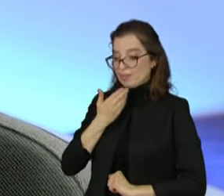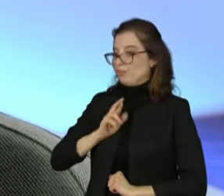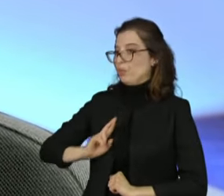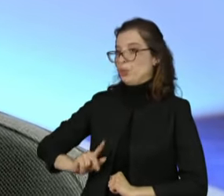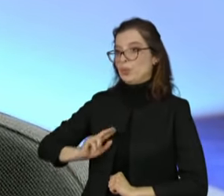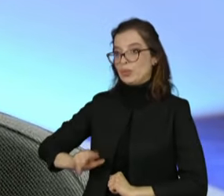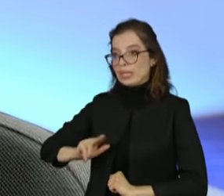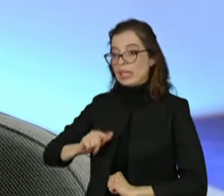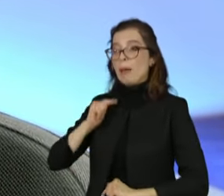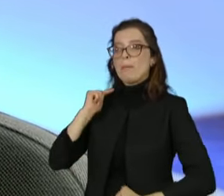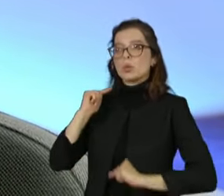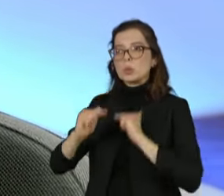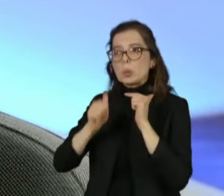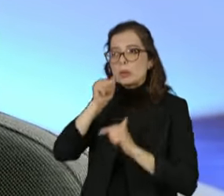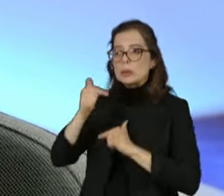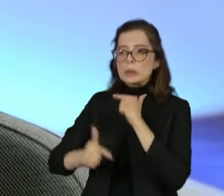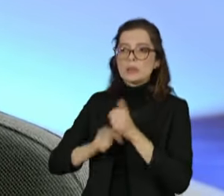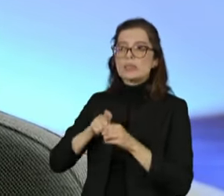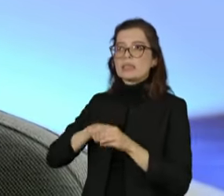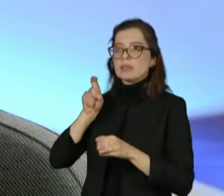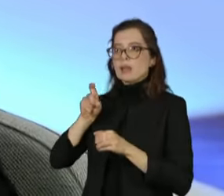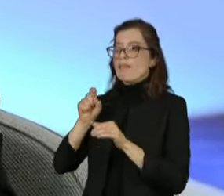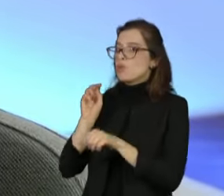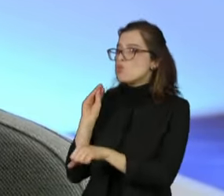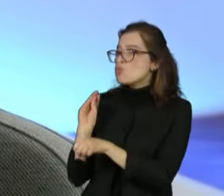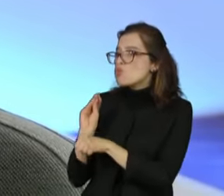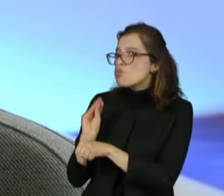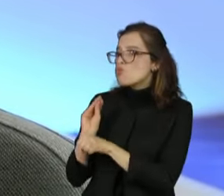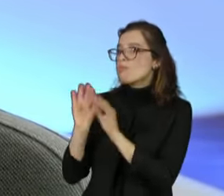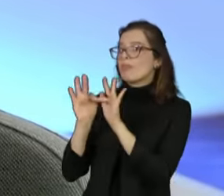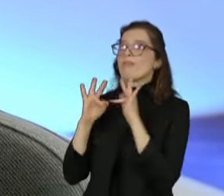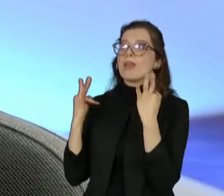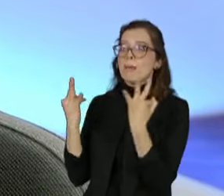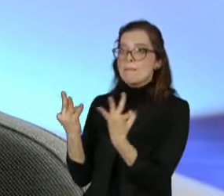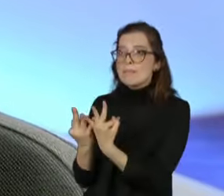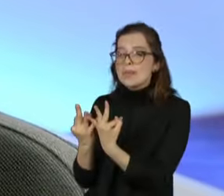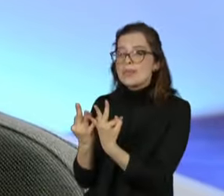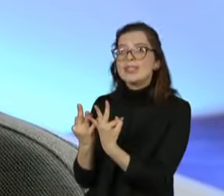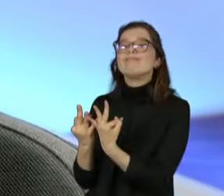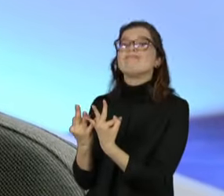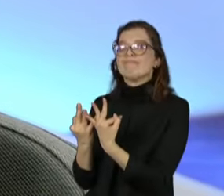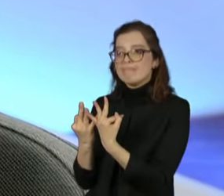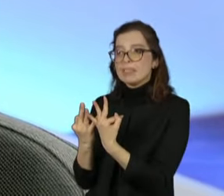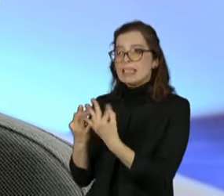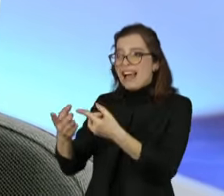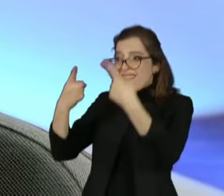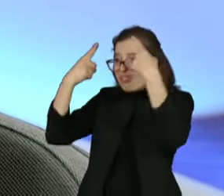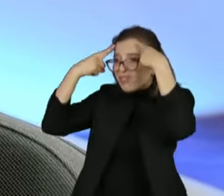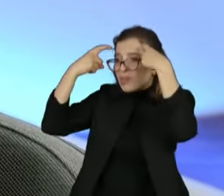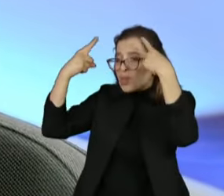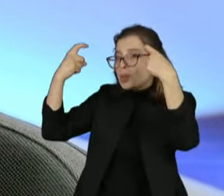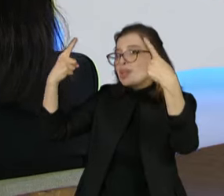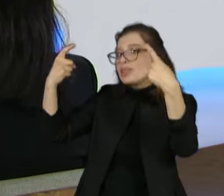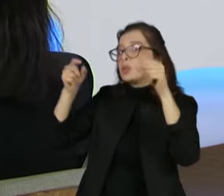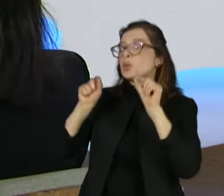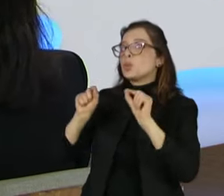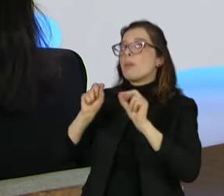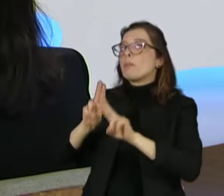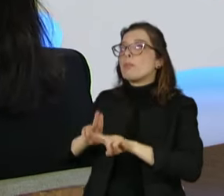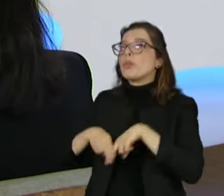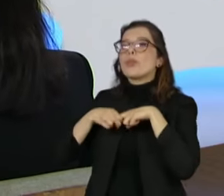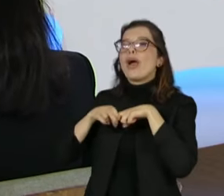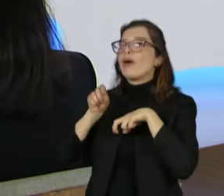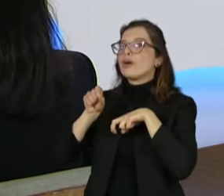independência, sustentar a sua família, ela já começa recebendo a maior das violências. Por isso que a bancada feminina aprovou, conseguiu aprovar e está